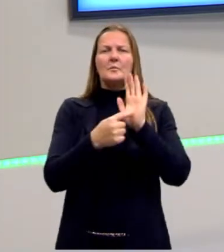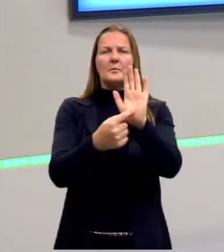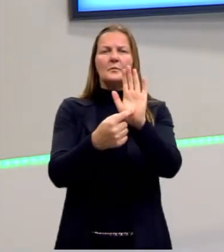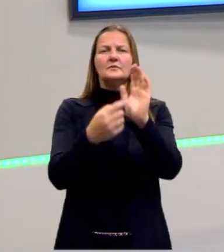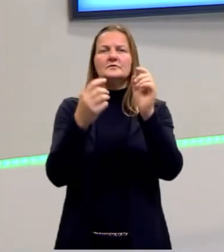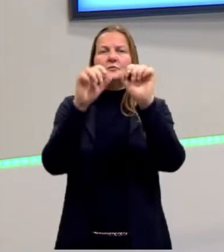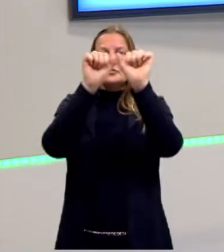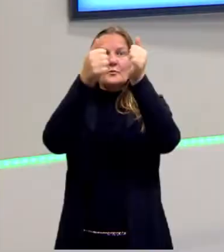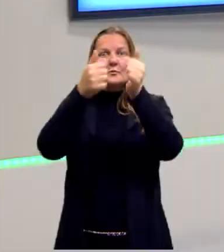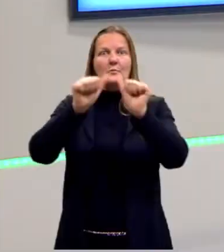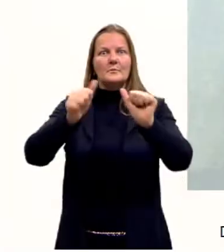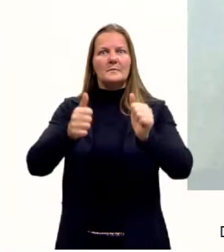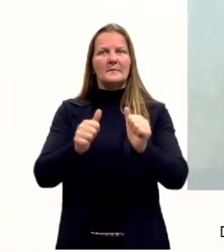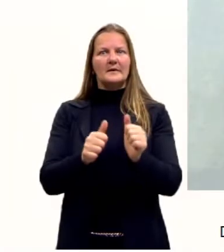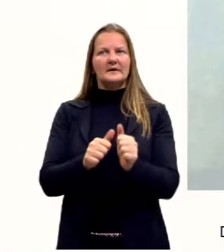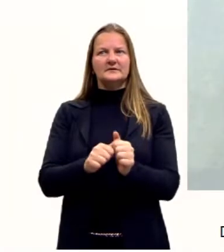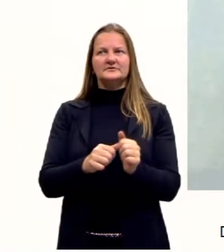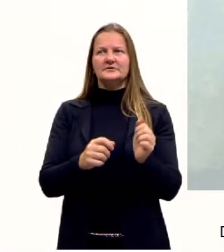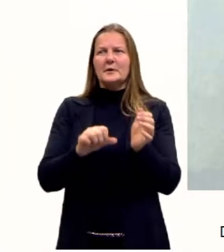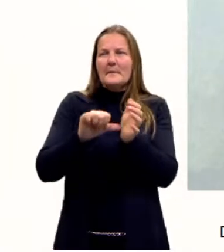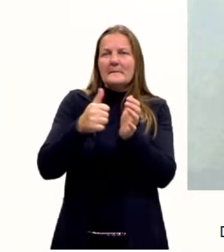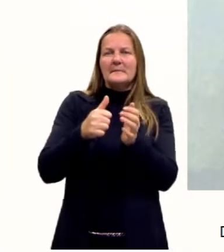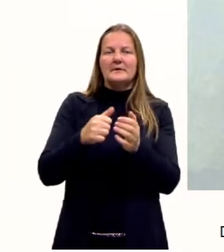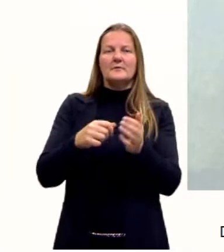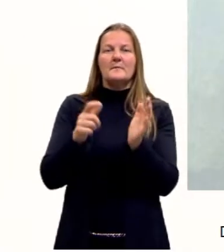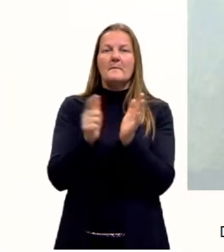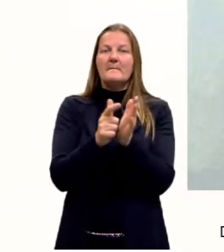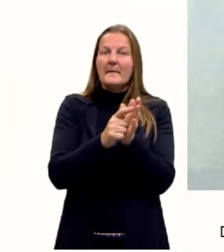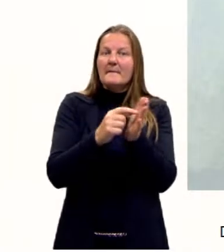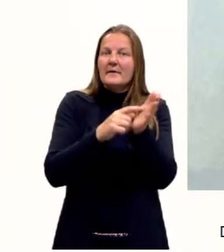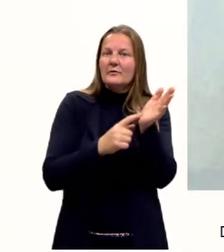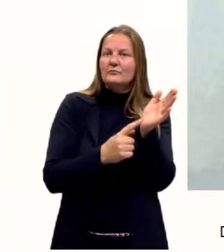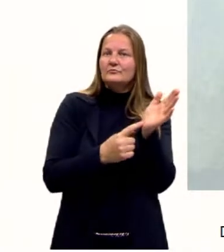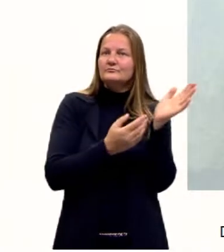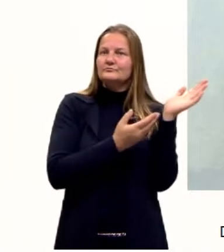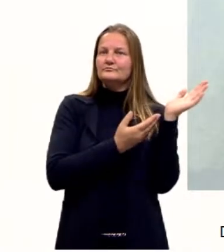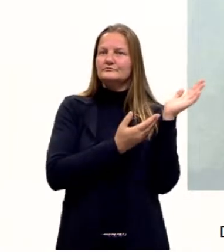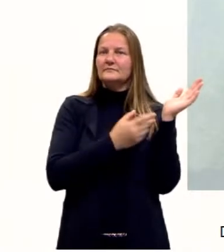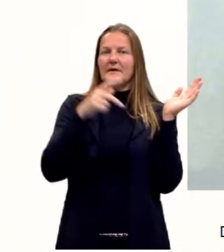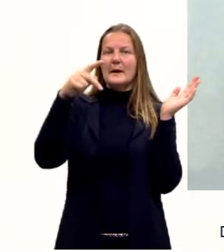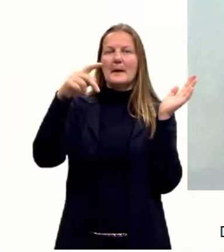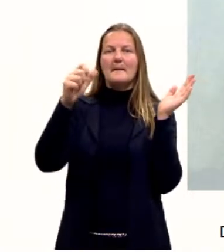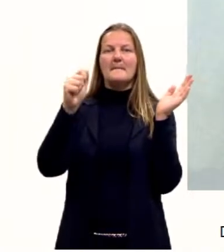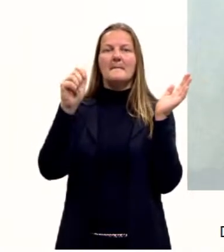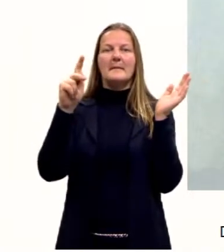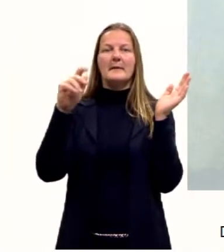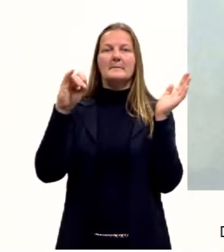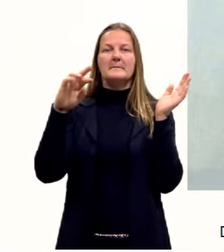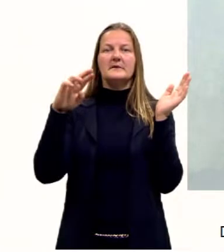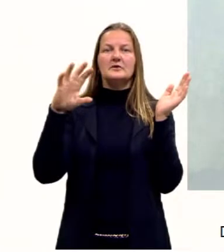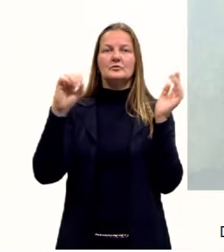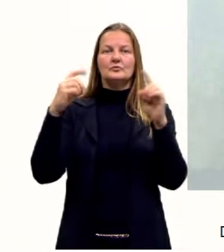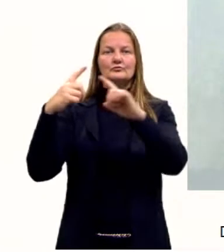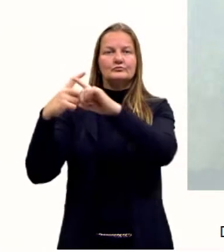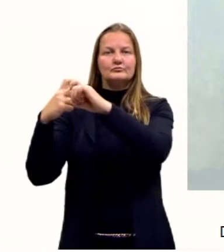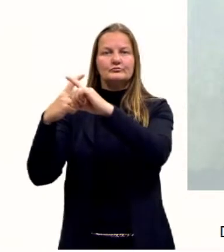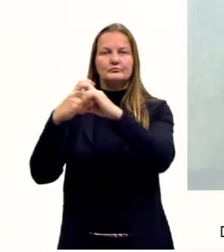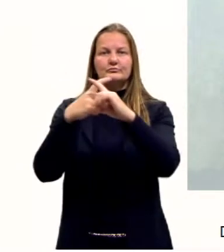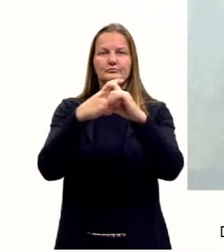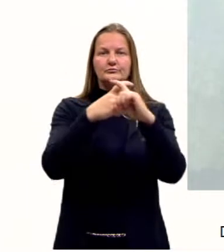a imagem que remete, então, ao papiro rinde. Nós temos as escrituras, podemos ver ali formas